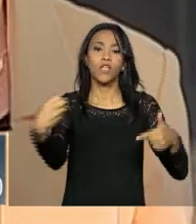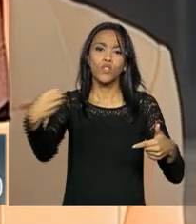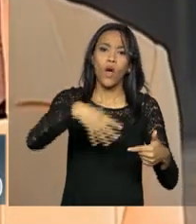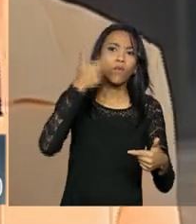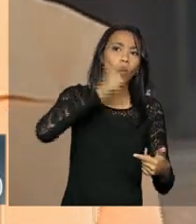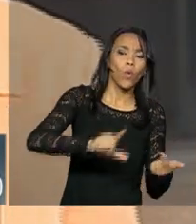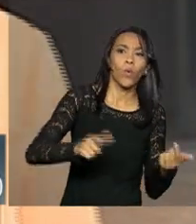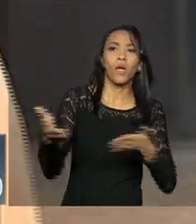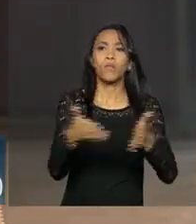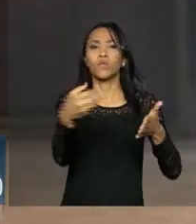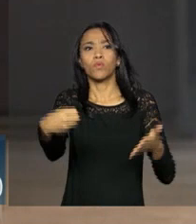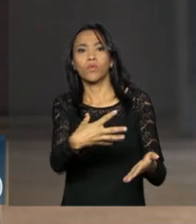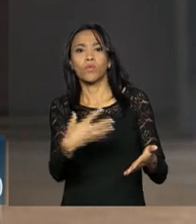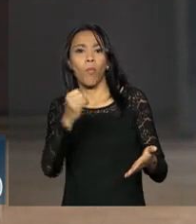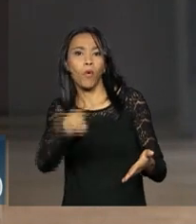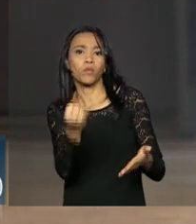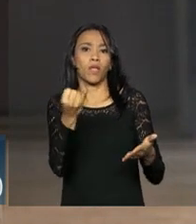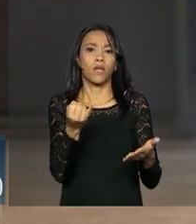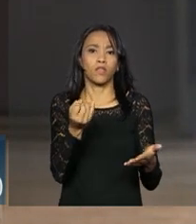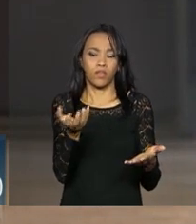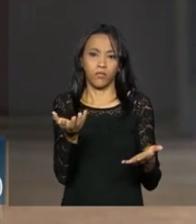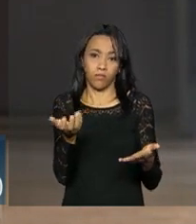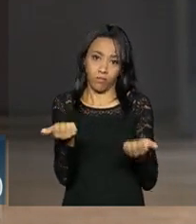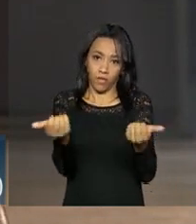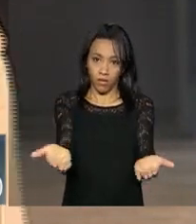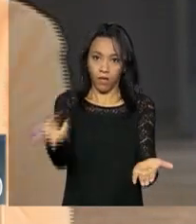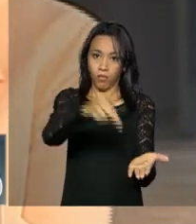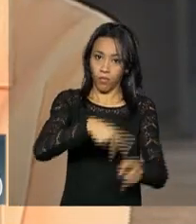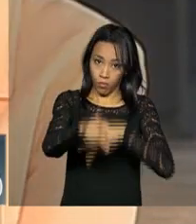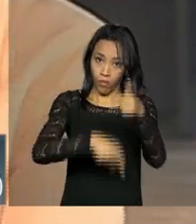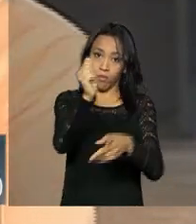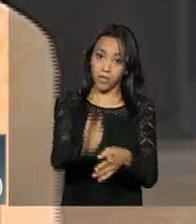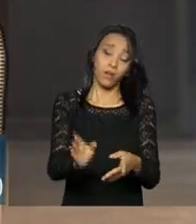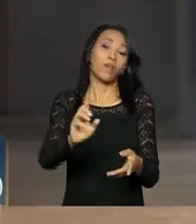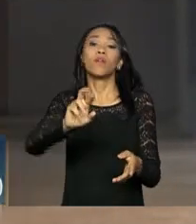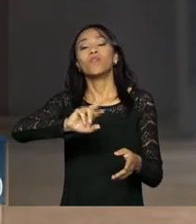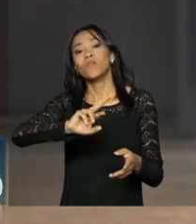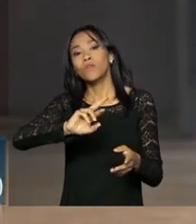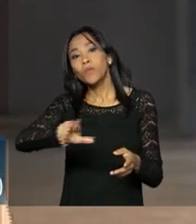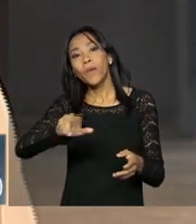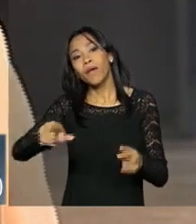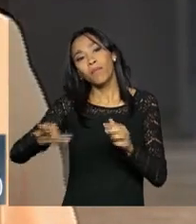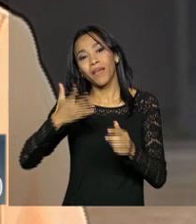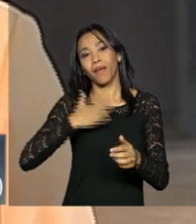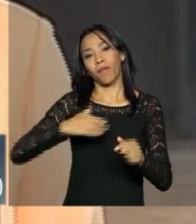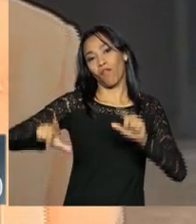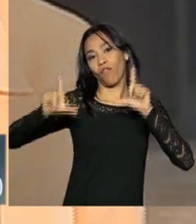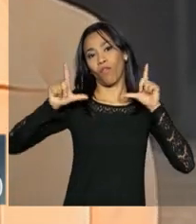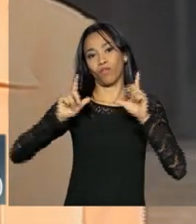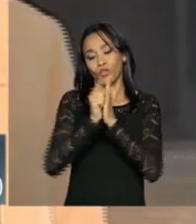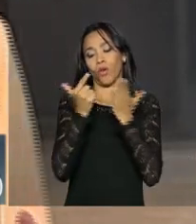os novos caminhos de oportunidade que tem de se abrir para a população brasileira. Então, não é uma questão de tal não estar na capa do New York Times.